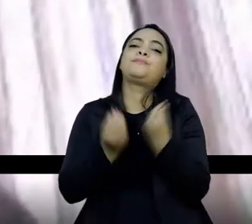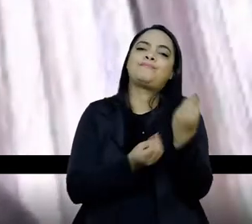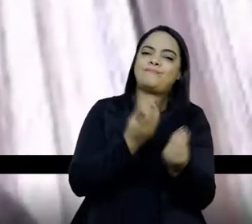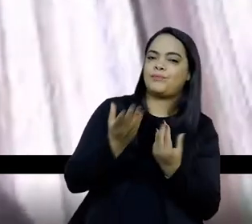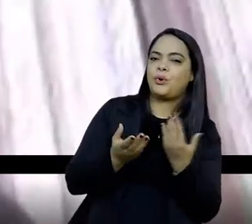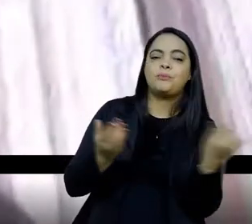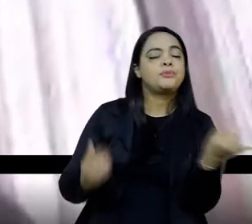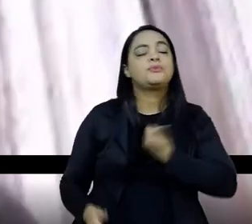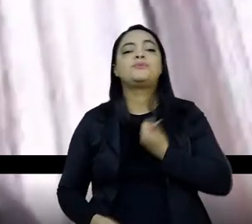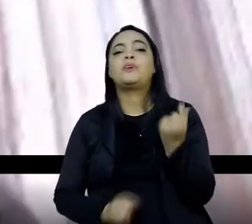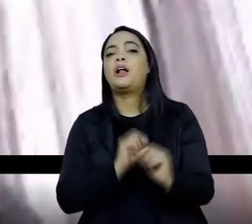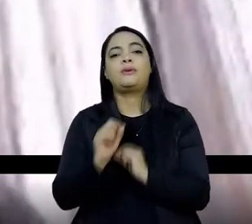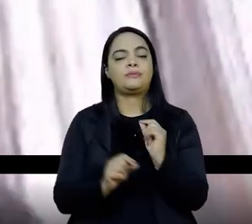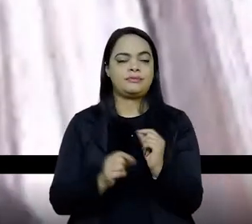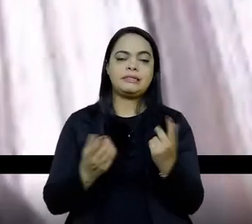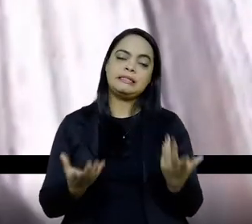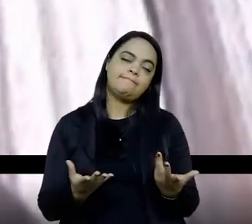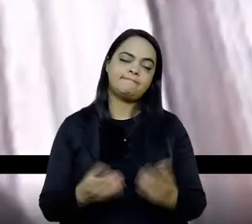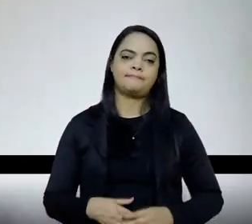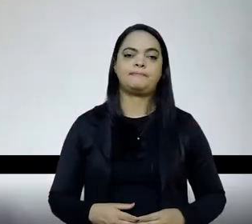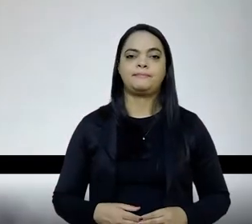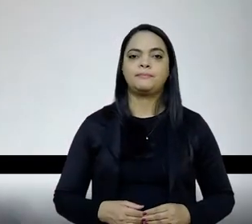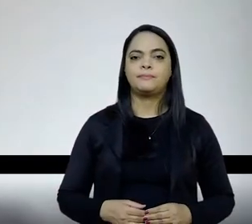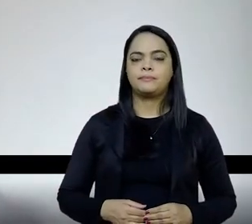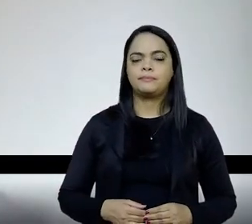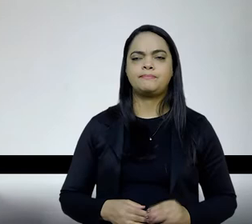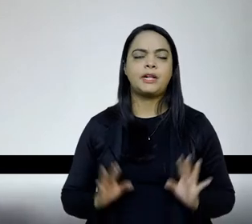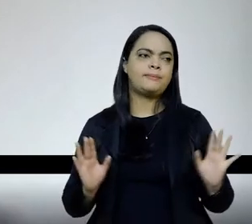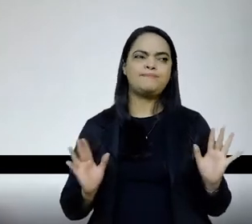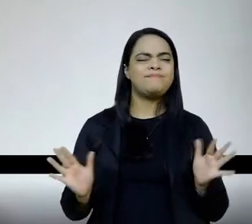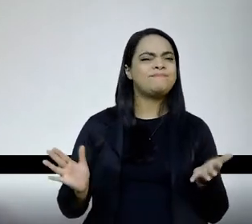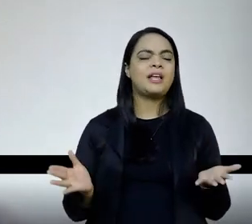nos dizer sobre essa construção? Qualquer